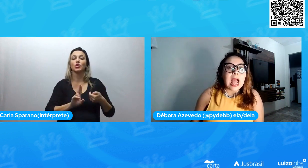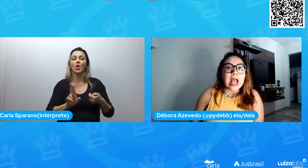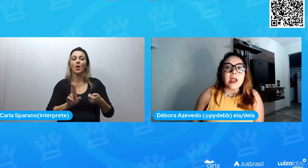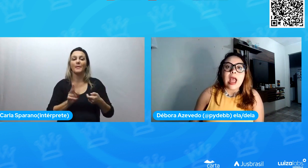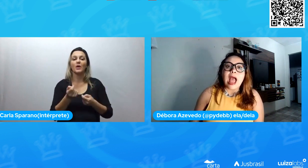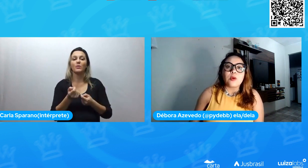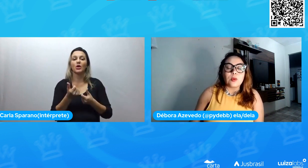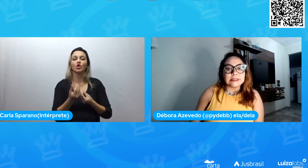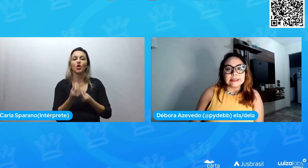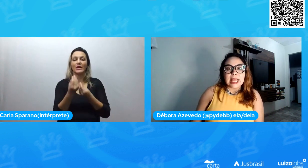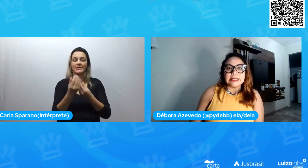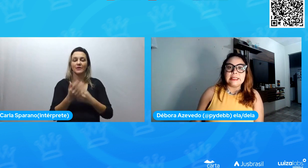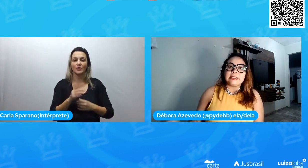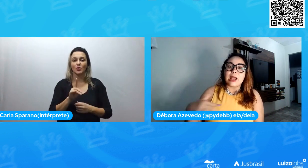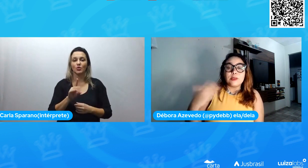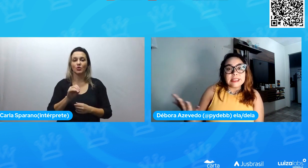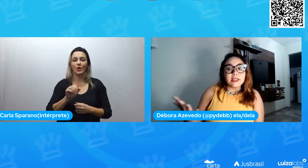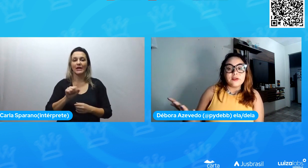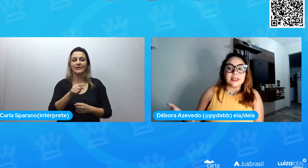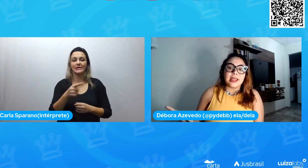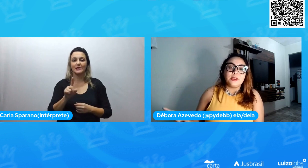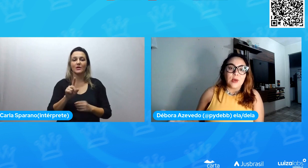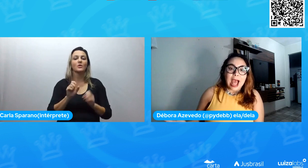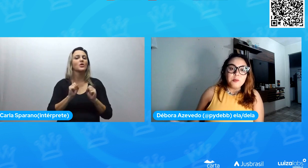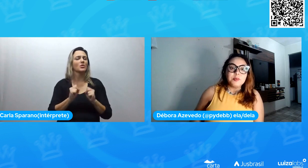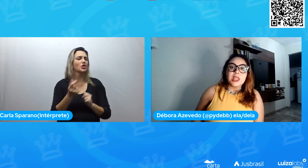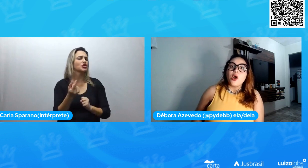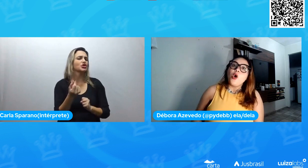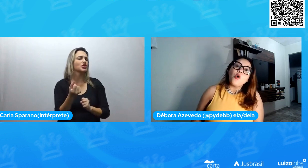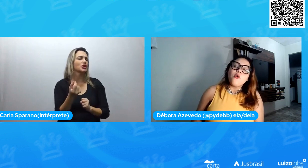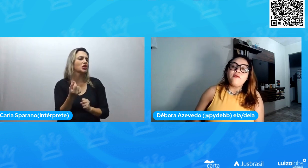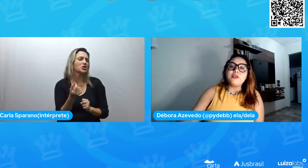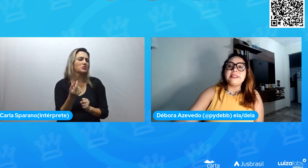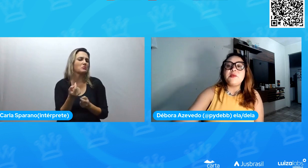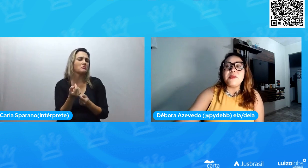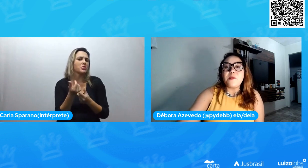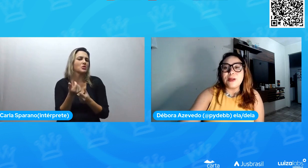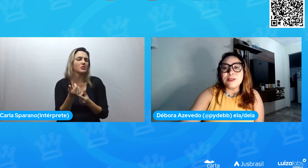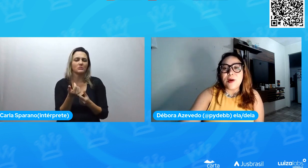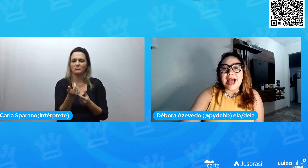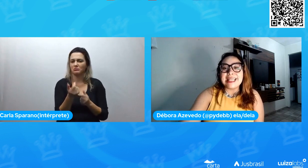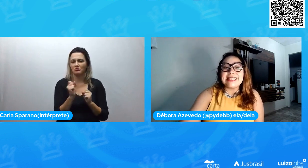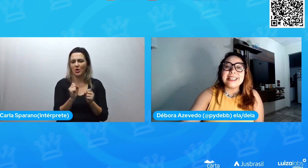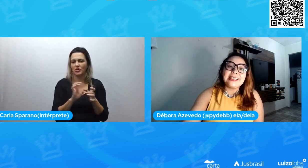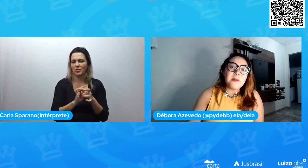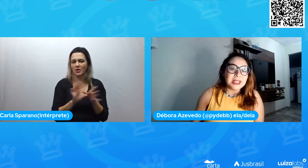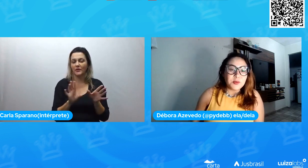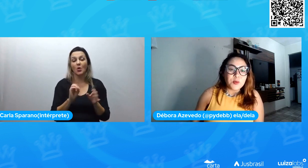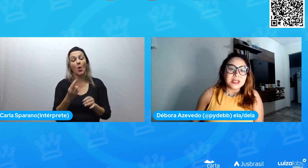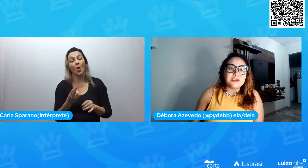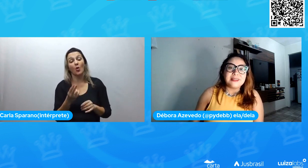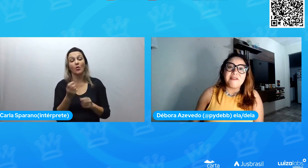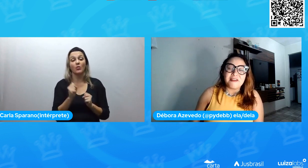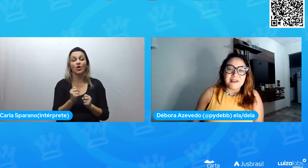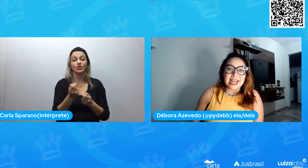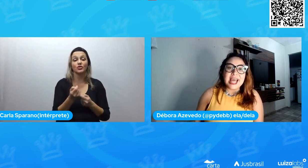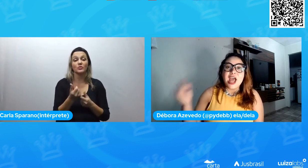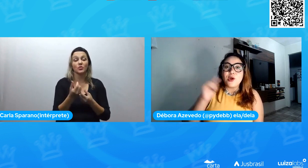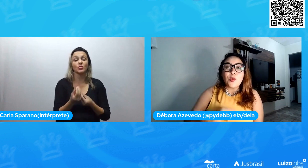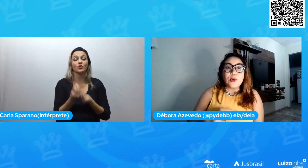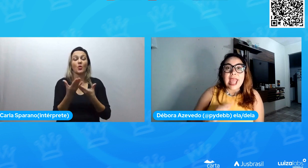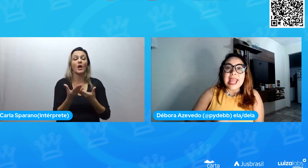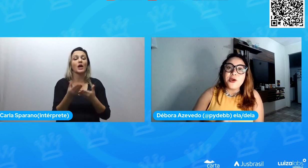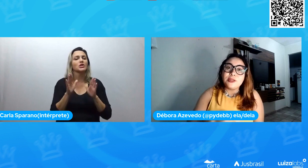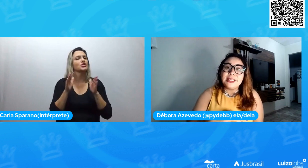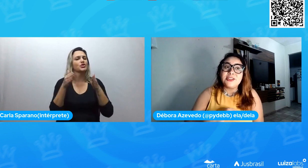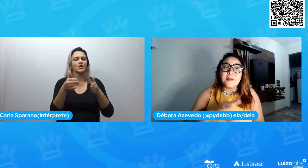pode colocar a quantidade que você quer doar. Ou você também pode doar diretamente para o Mães da Favela